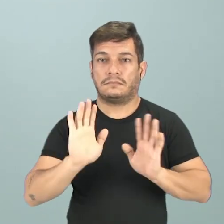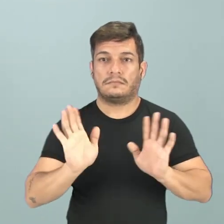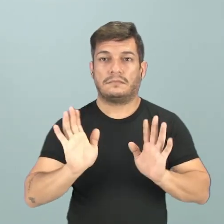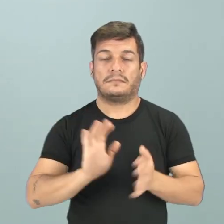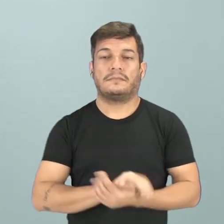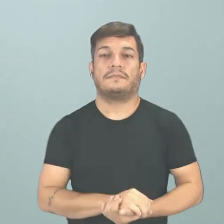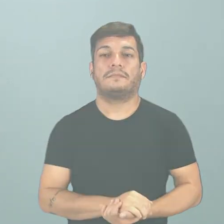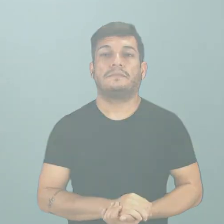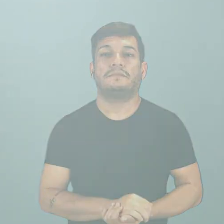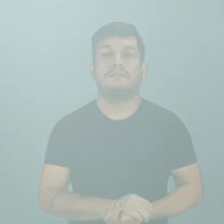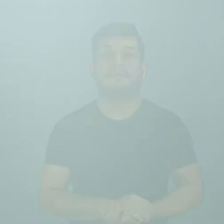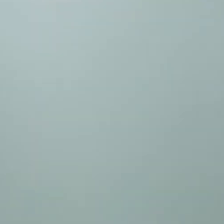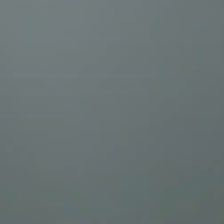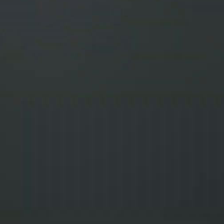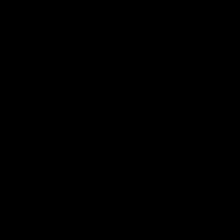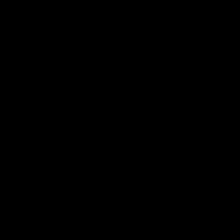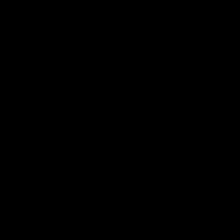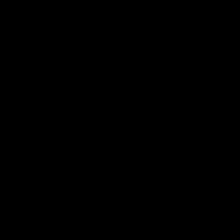a próxima aula!